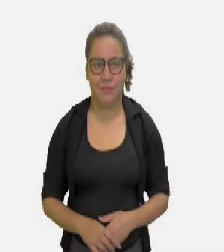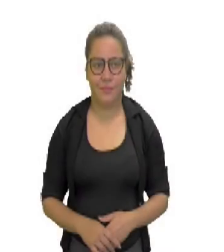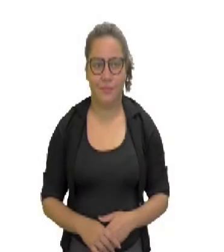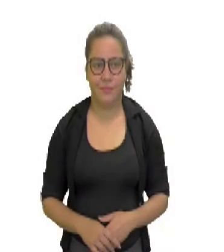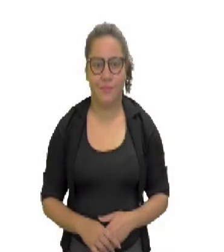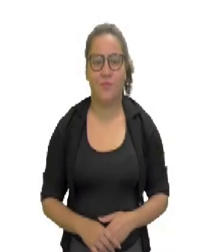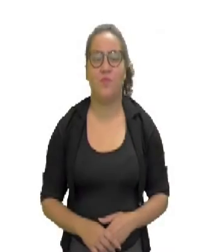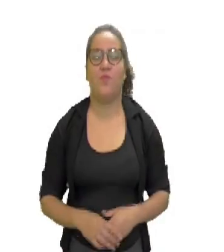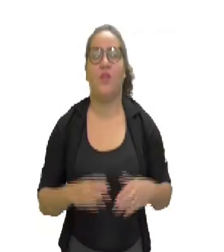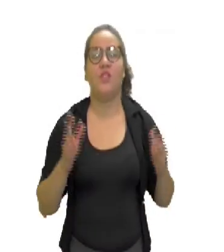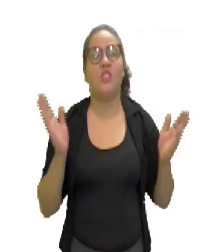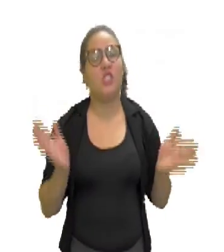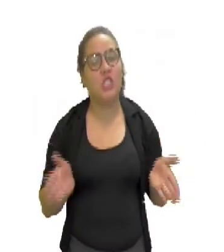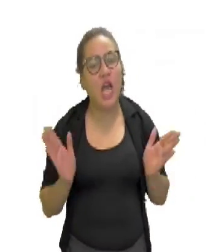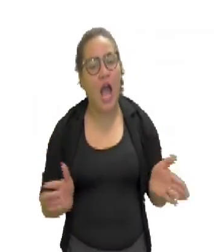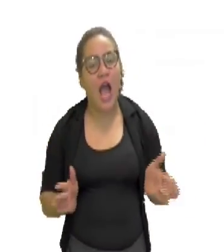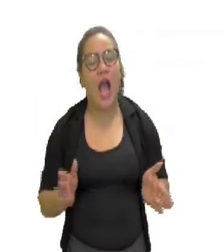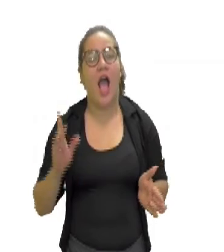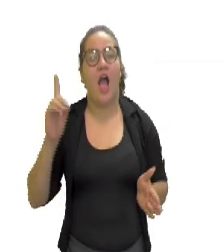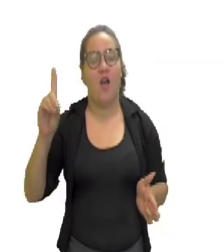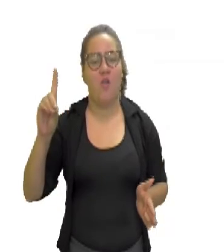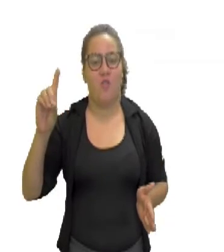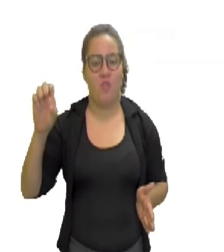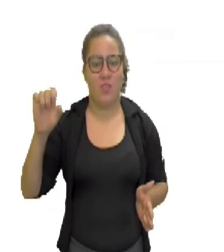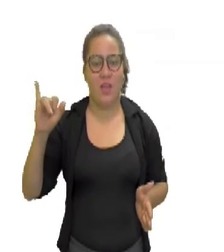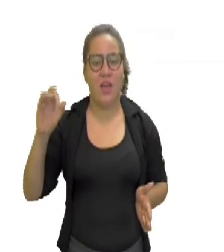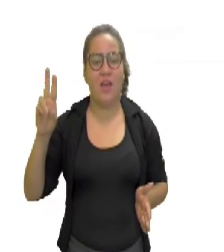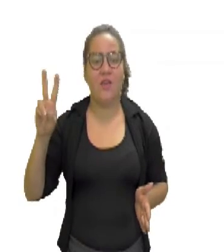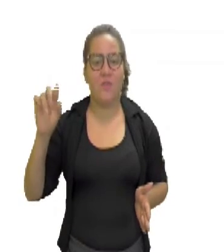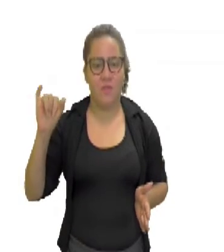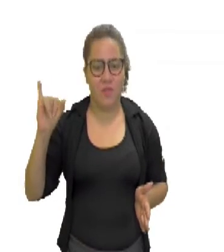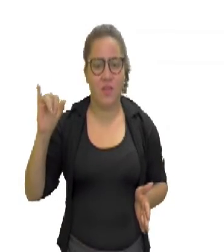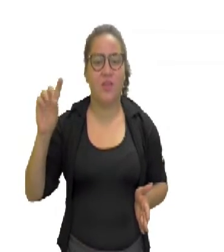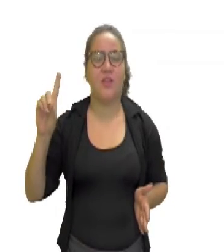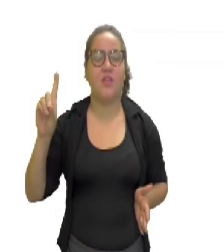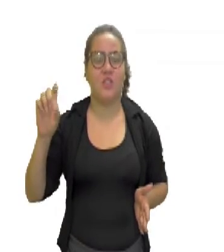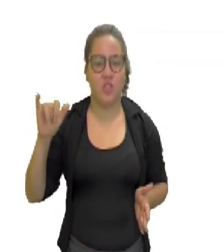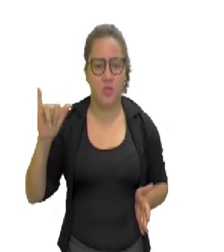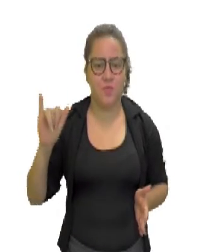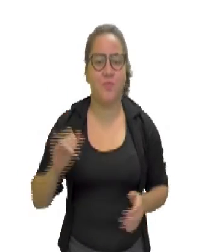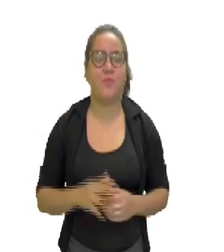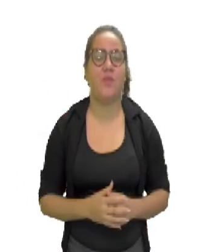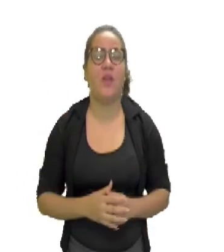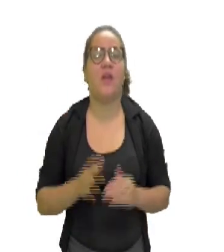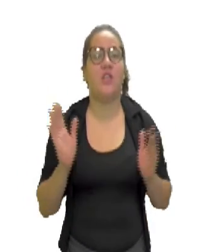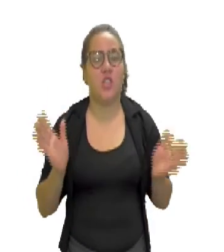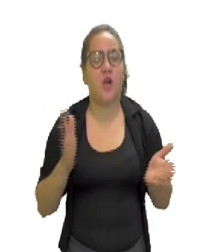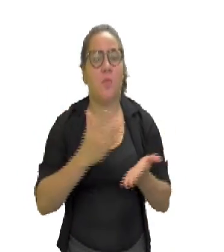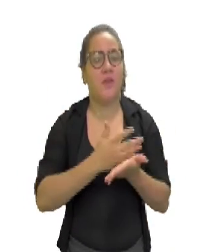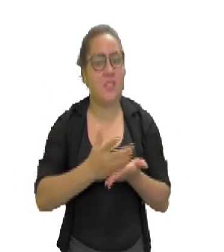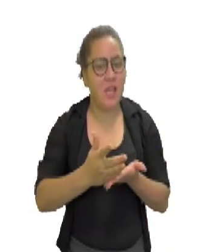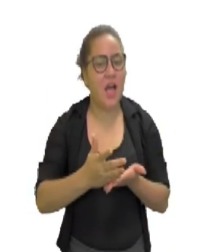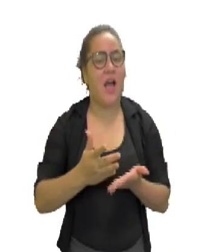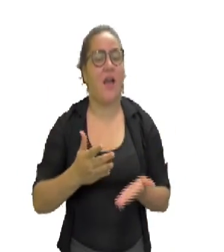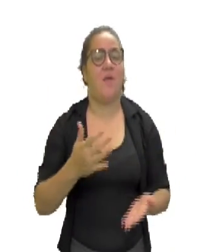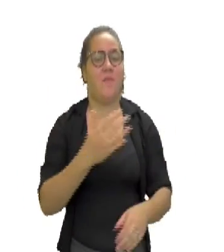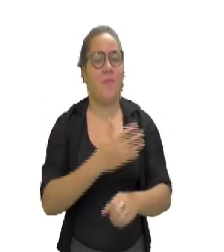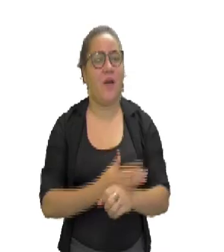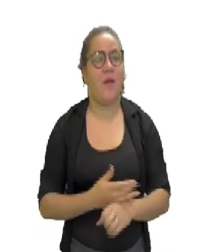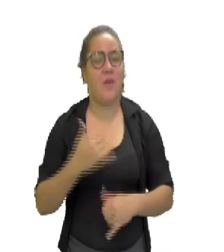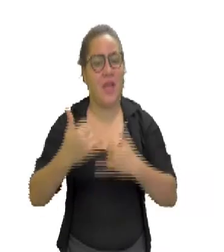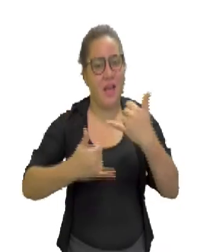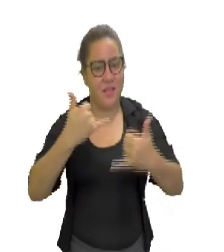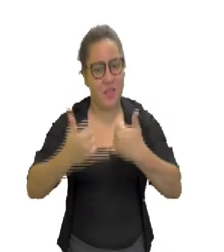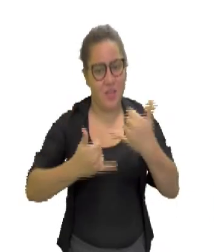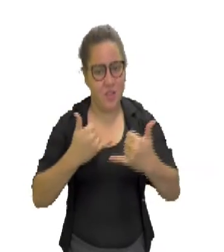Com o David e Jack comigo, nós vamos começar a brincadeira. nome, vocês já devem conhecer,